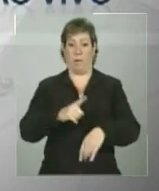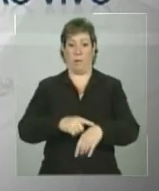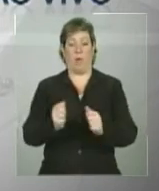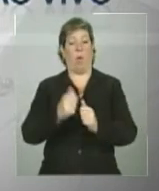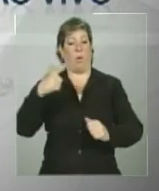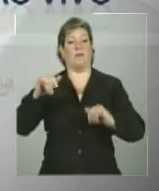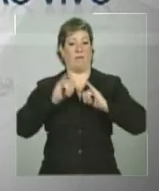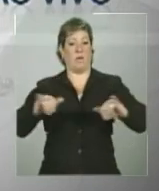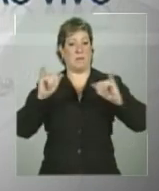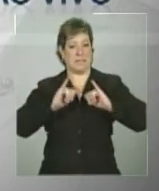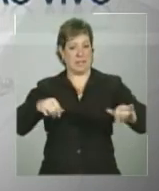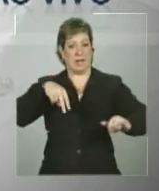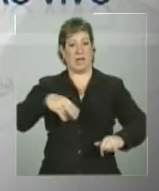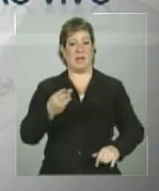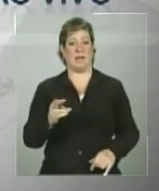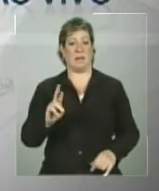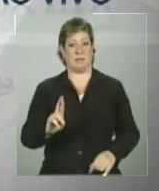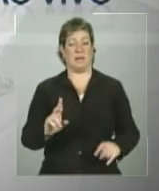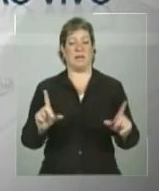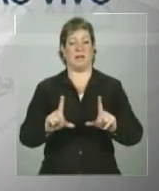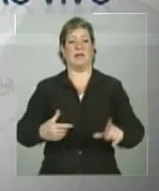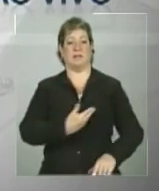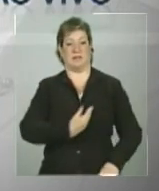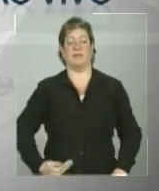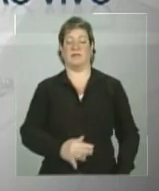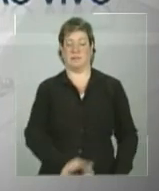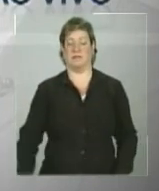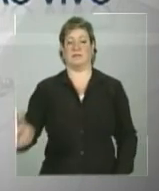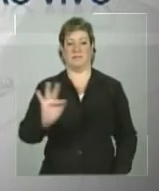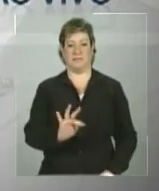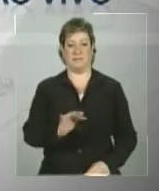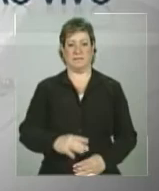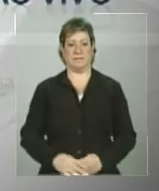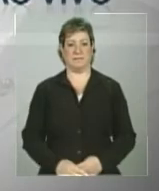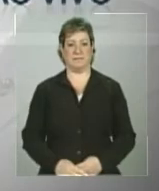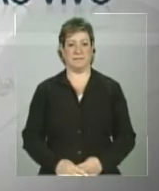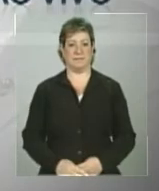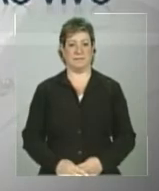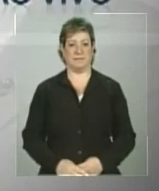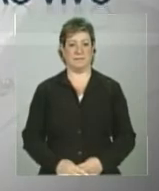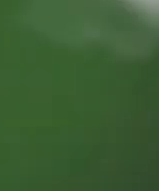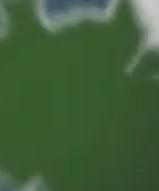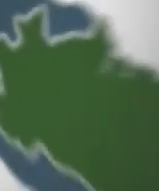momento com outras informações. NBR, a TV do Governo Federal.